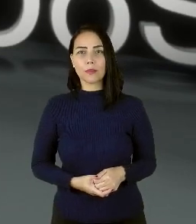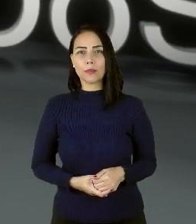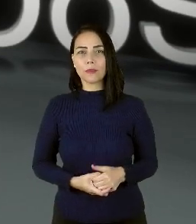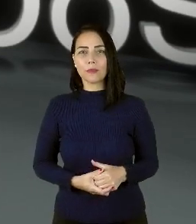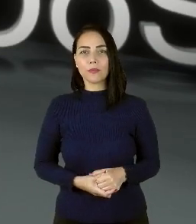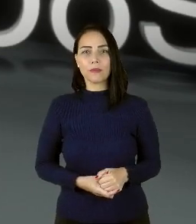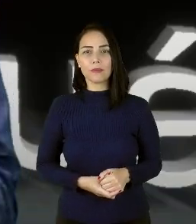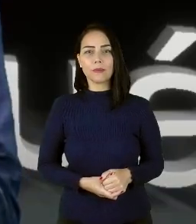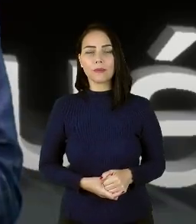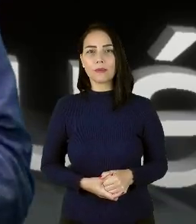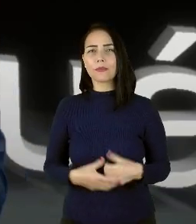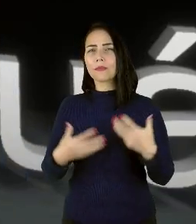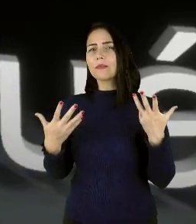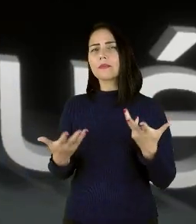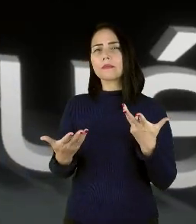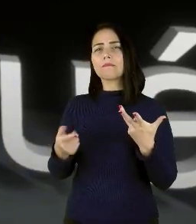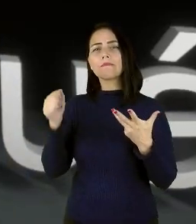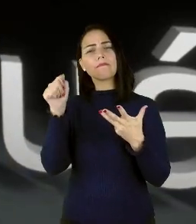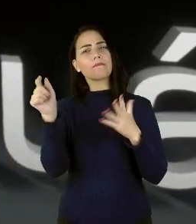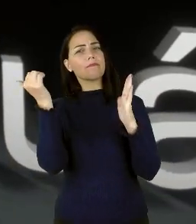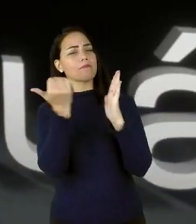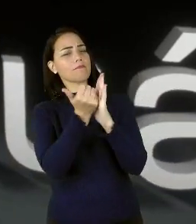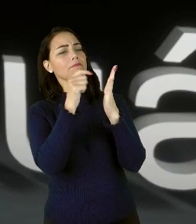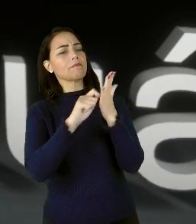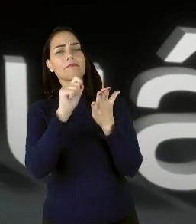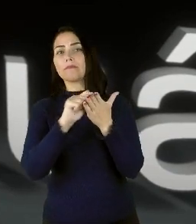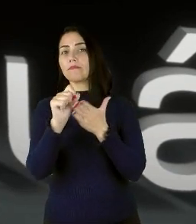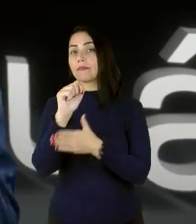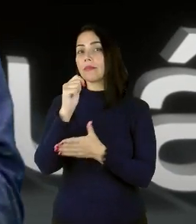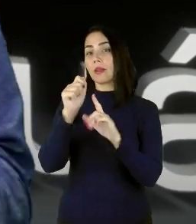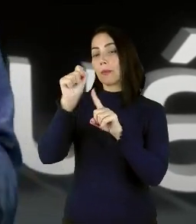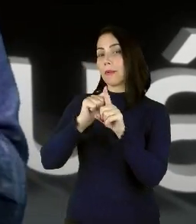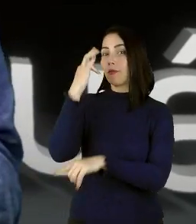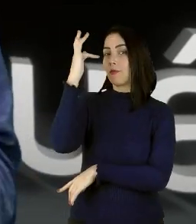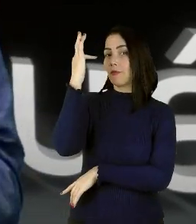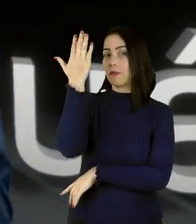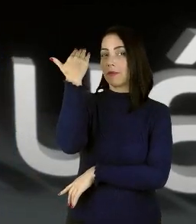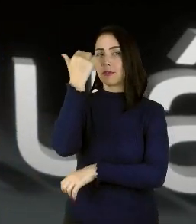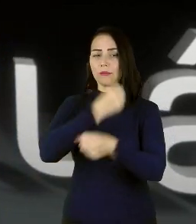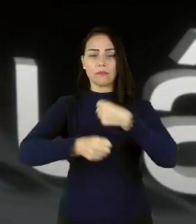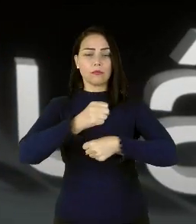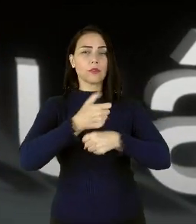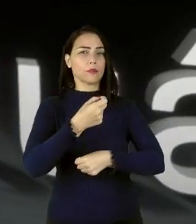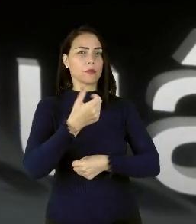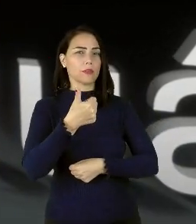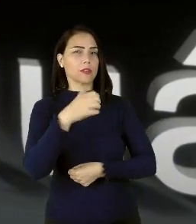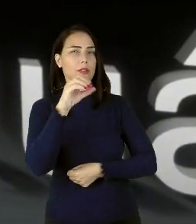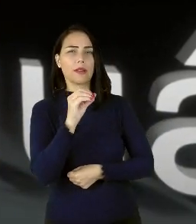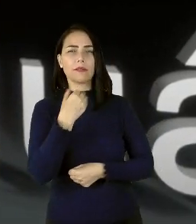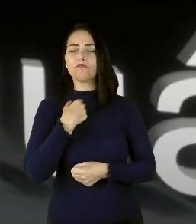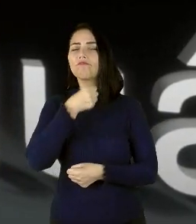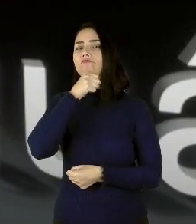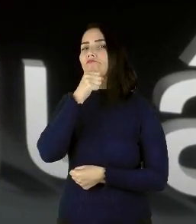Máctub, estava escrito. Era fevereiro de 2010, estava sentado com meu avô, um sírio,